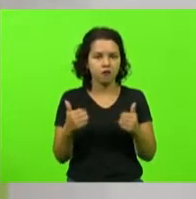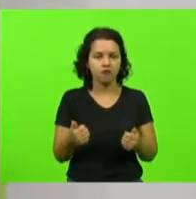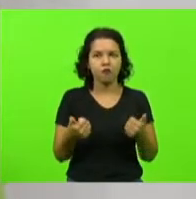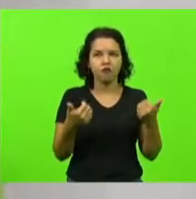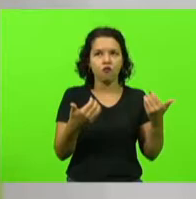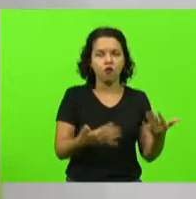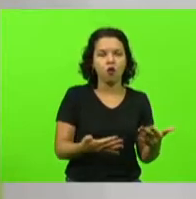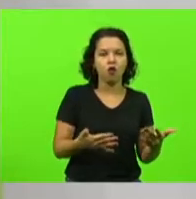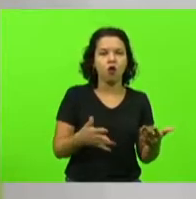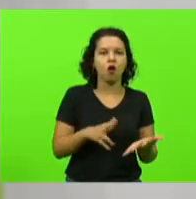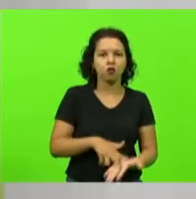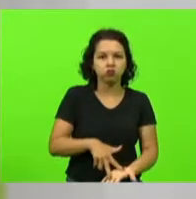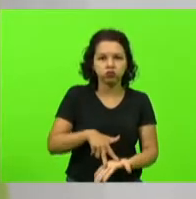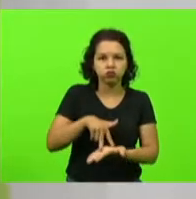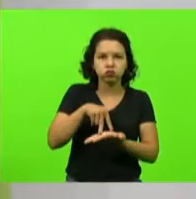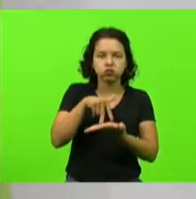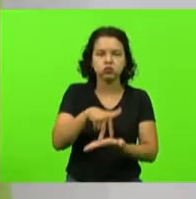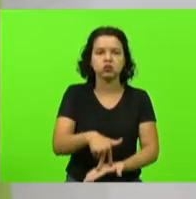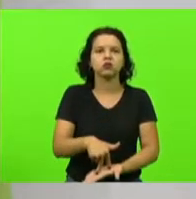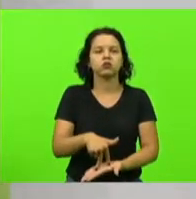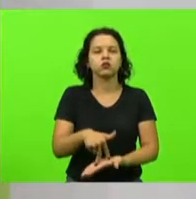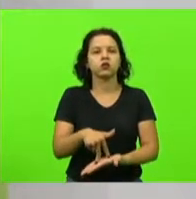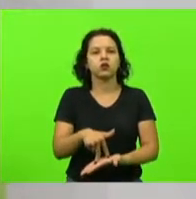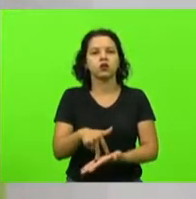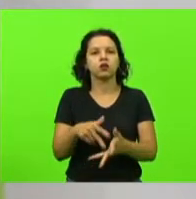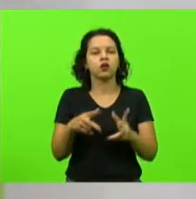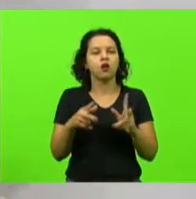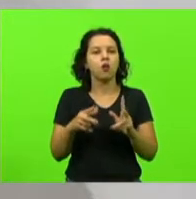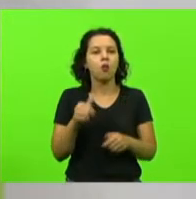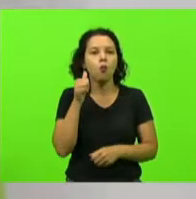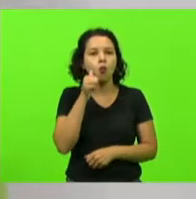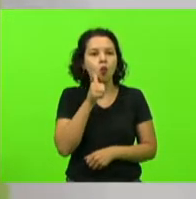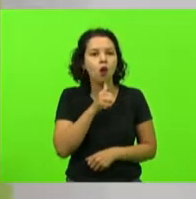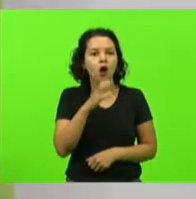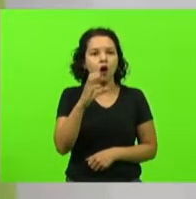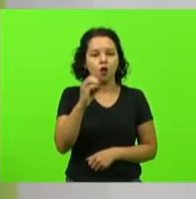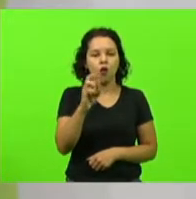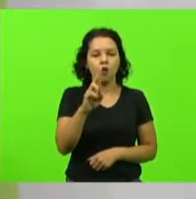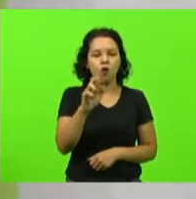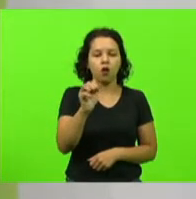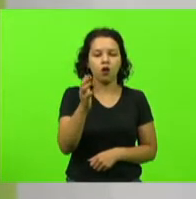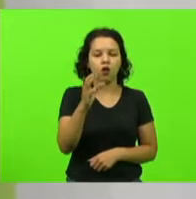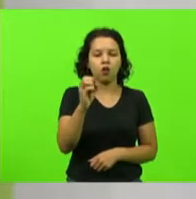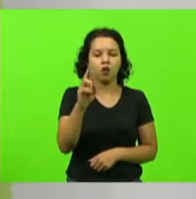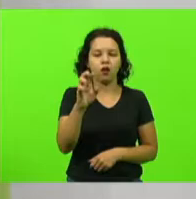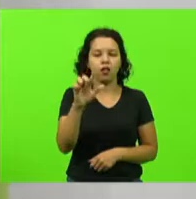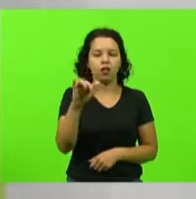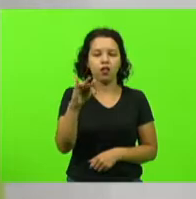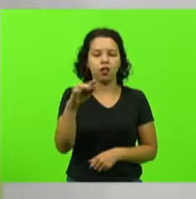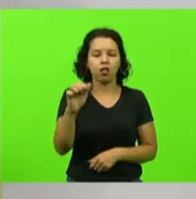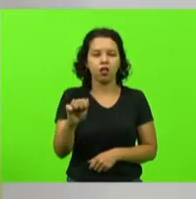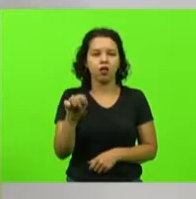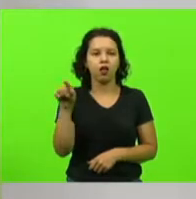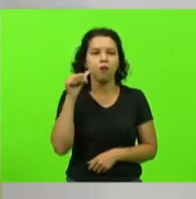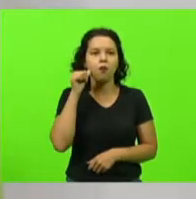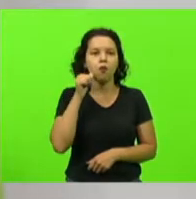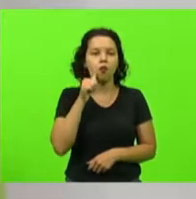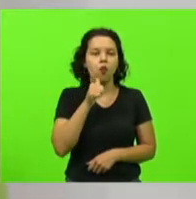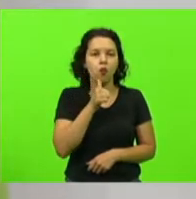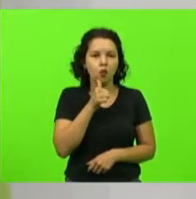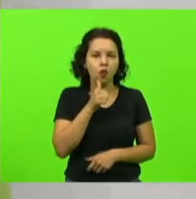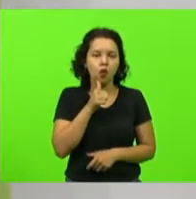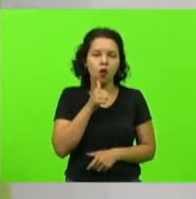levantam e como diz Cora Coralina, aquela mulher que faz a escalada da